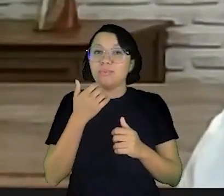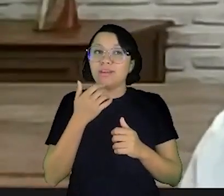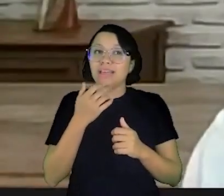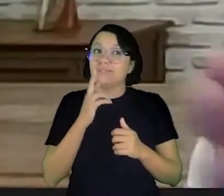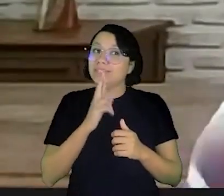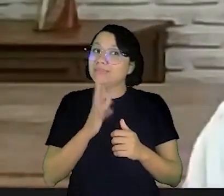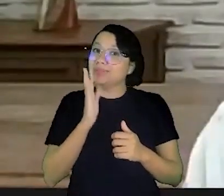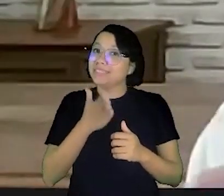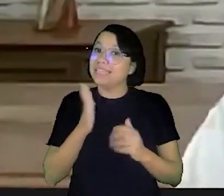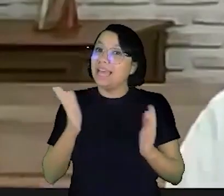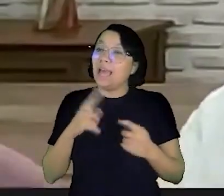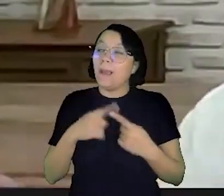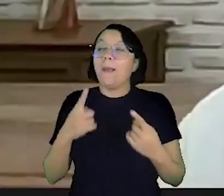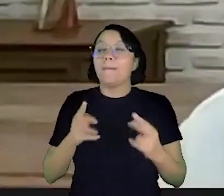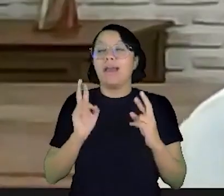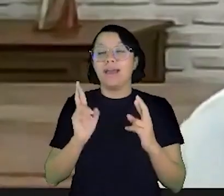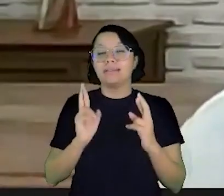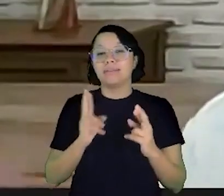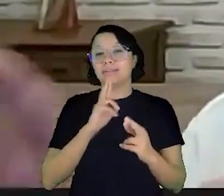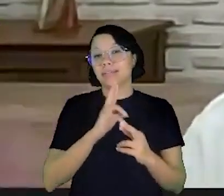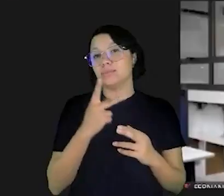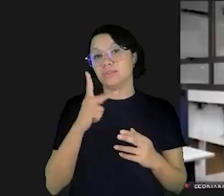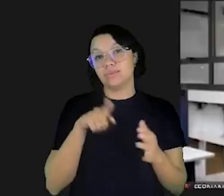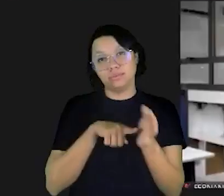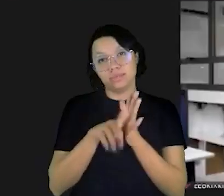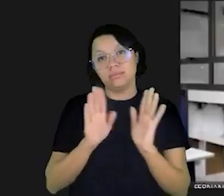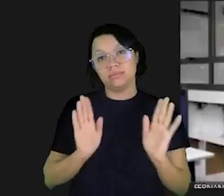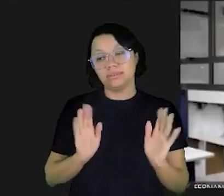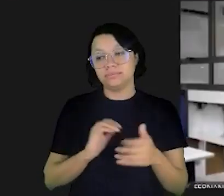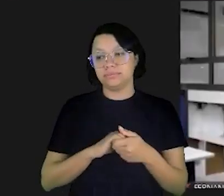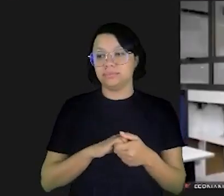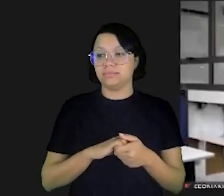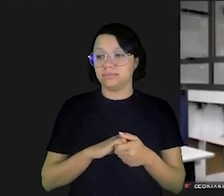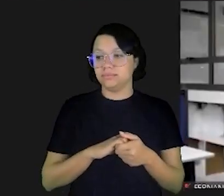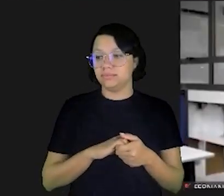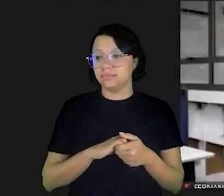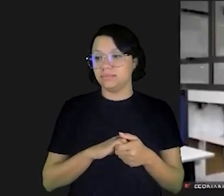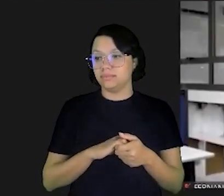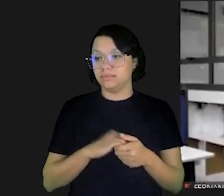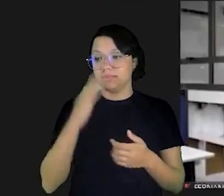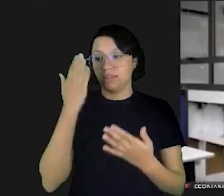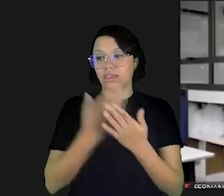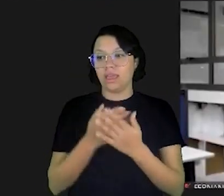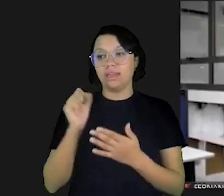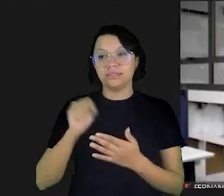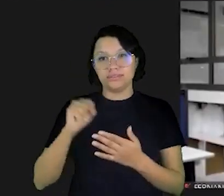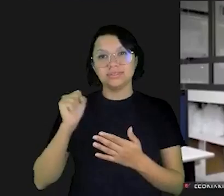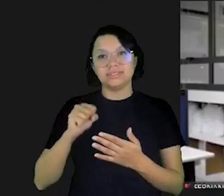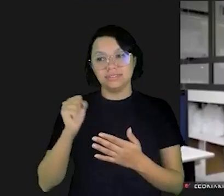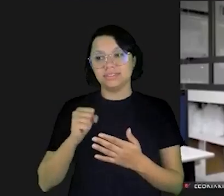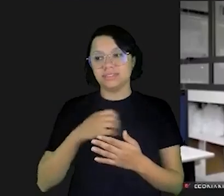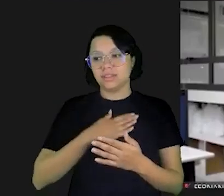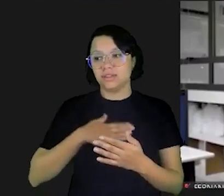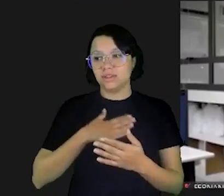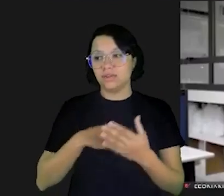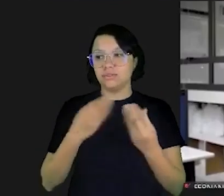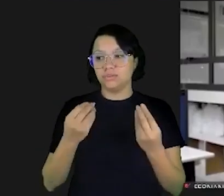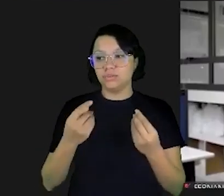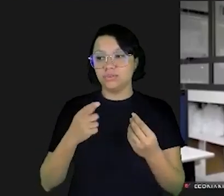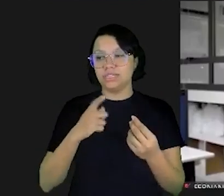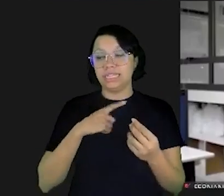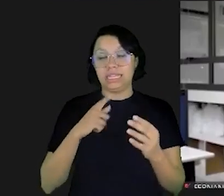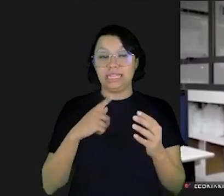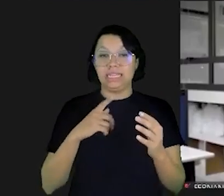desculpa que eu saí pela tangente eu termino mas eu espero ter respondido a sua pergunta Wanderlei acredito que sim